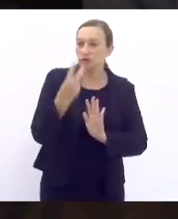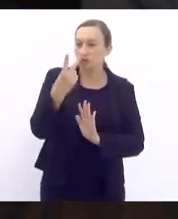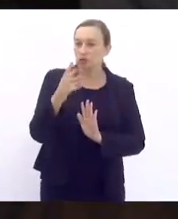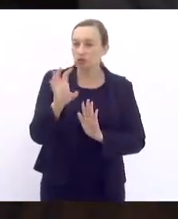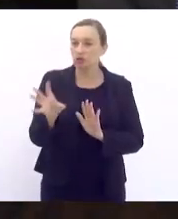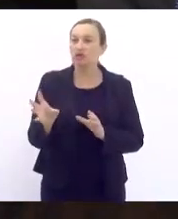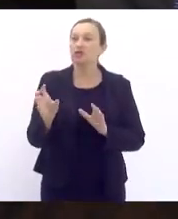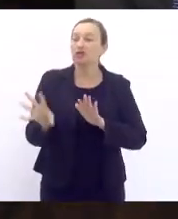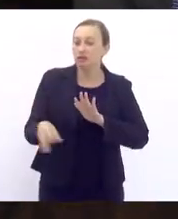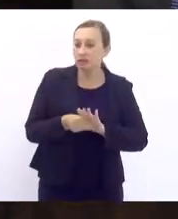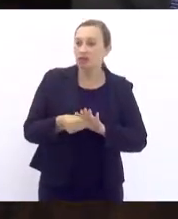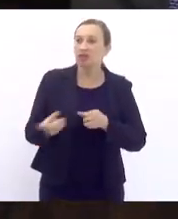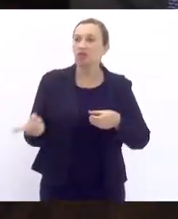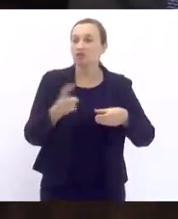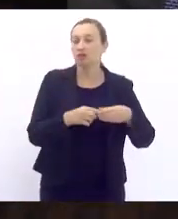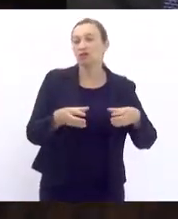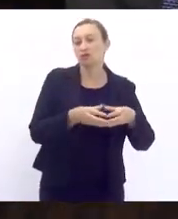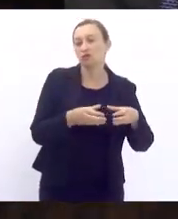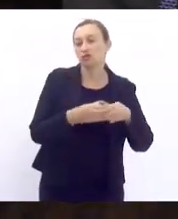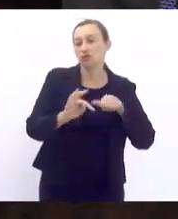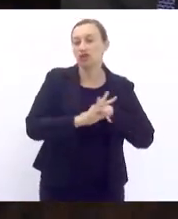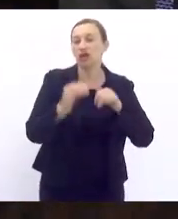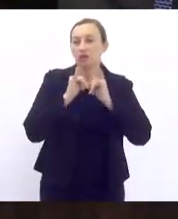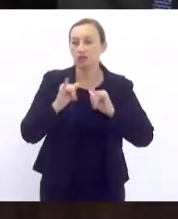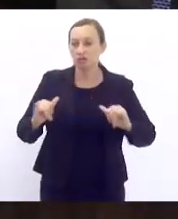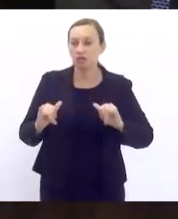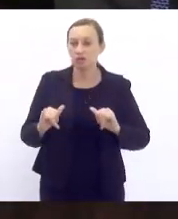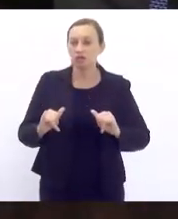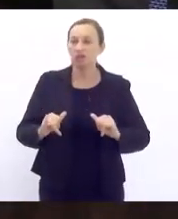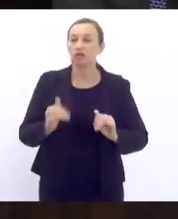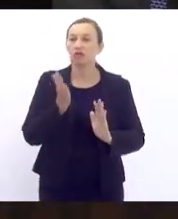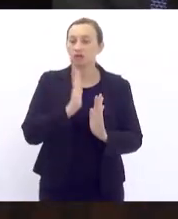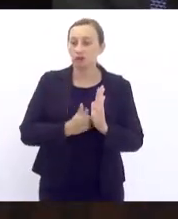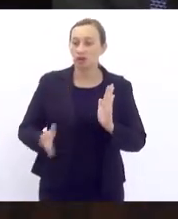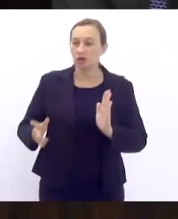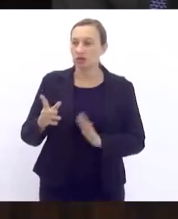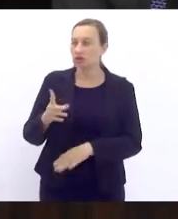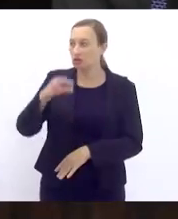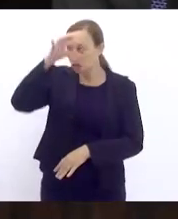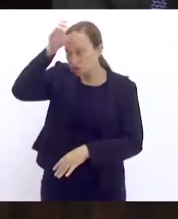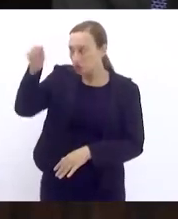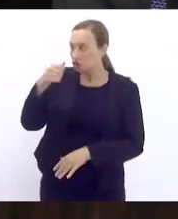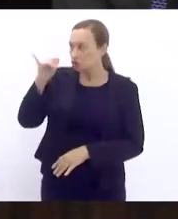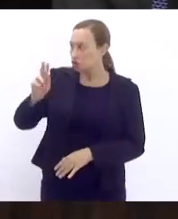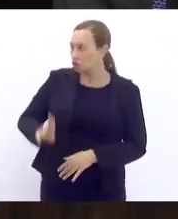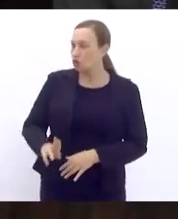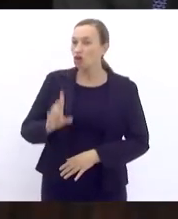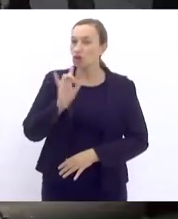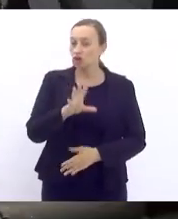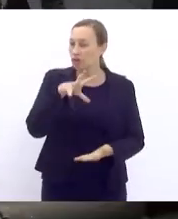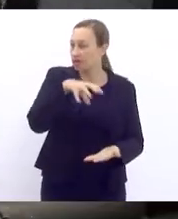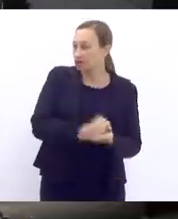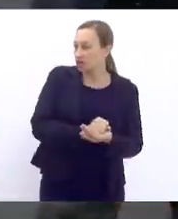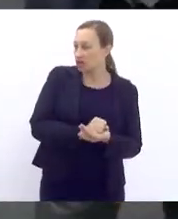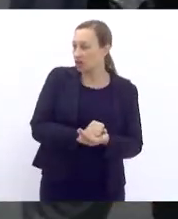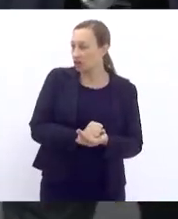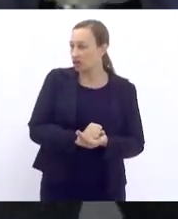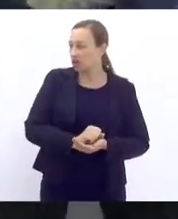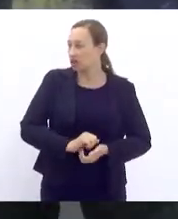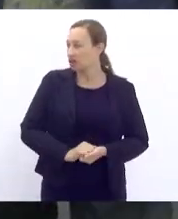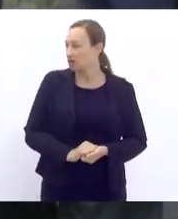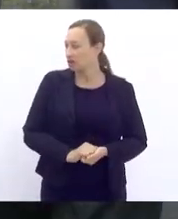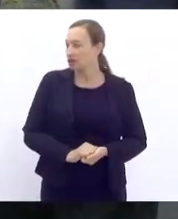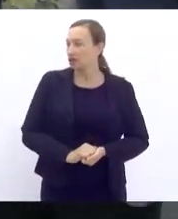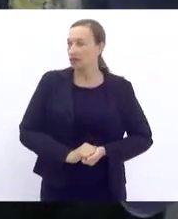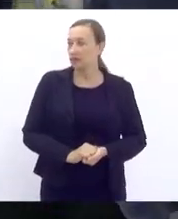emendas e retorna às comissões. Anuncio. Te ajudo, questão de ordem. Só para registrar abstenção do voto da bancada do